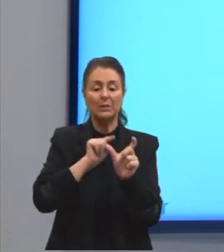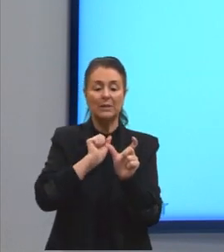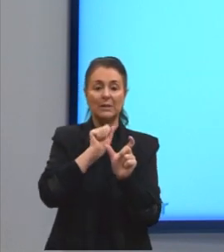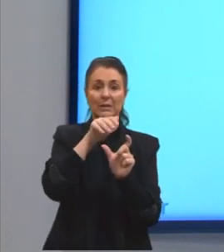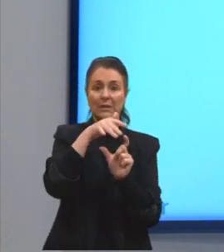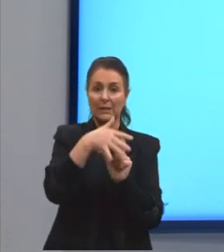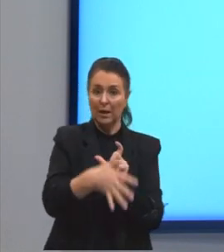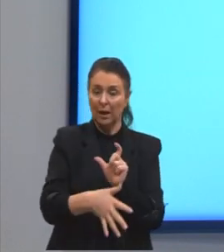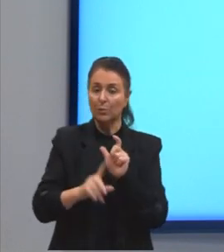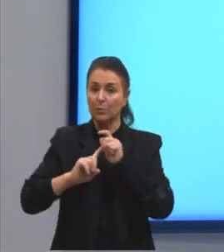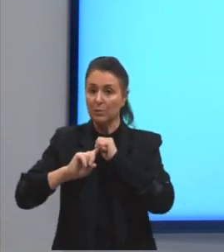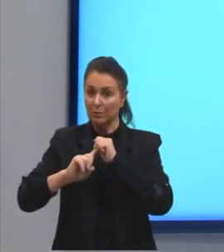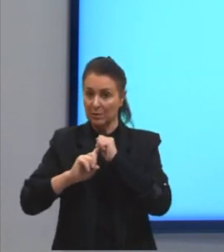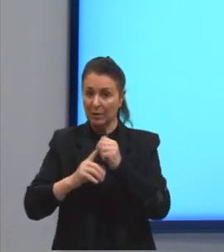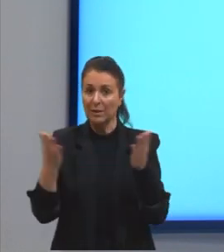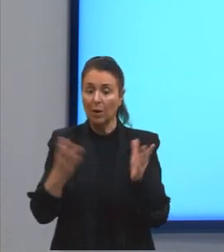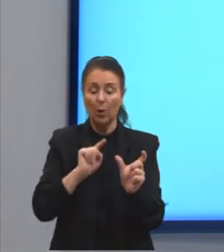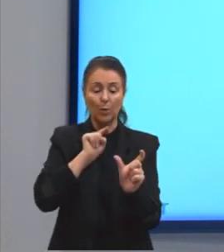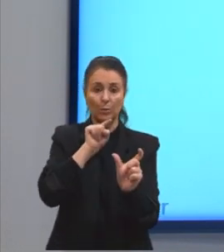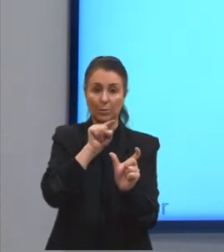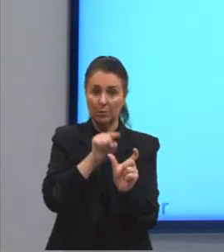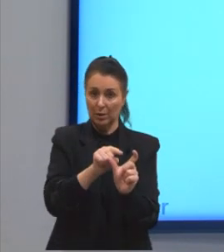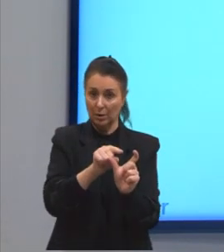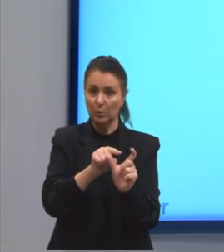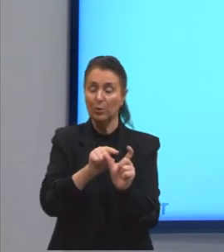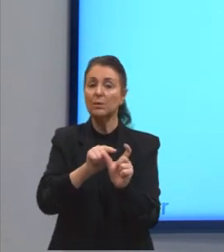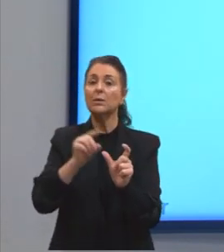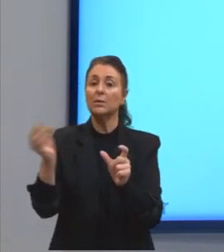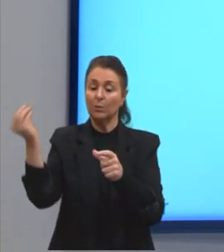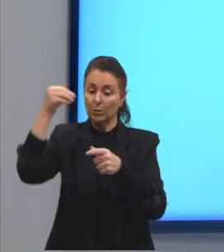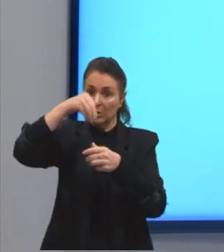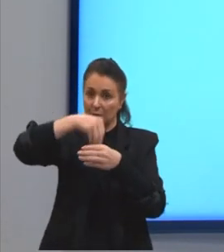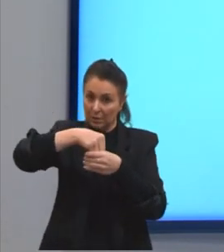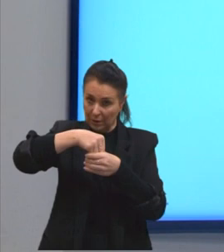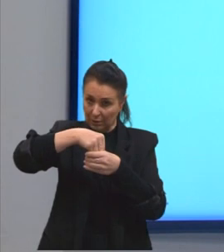Fechamos agora os nossos termos integrantes.